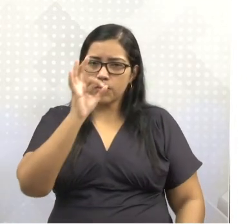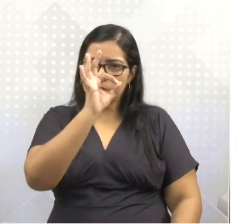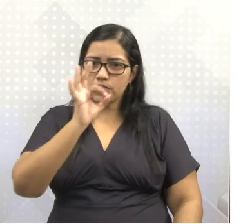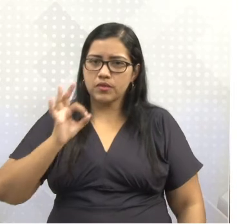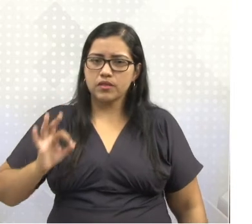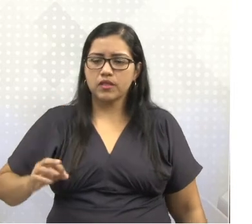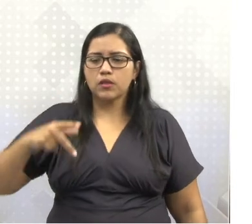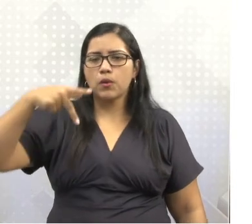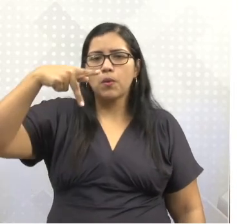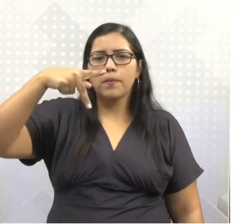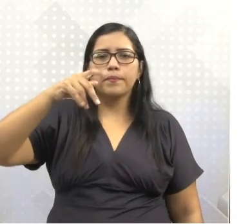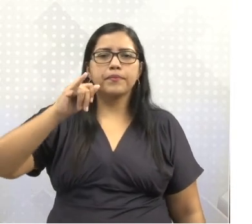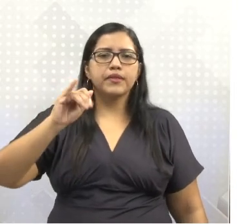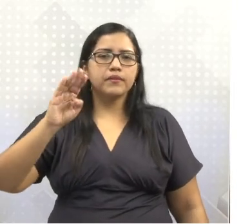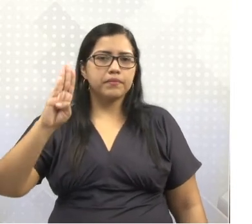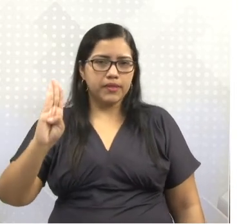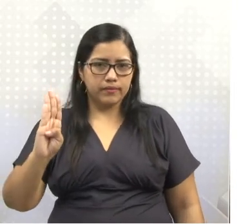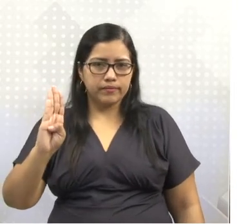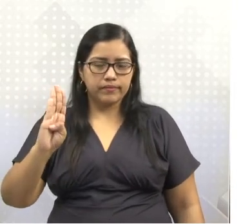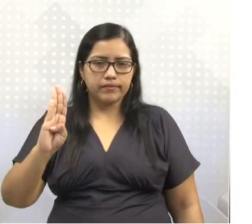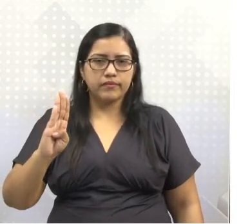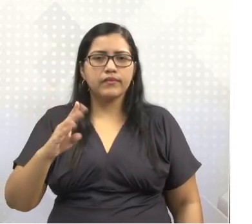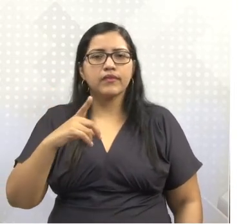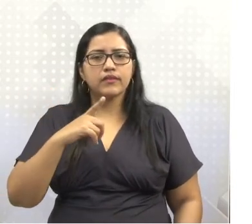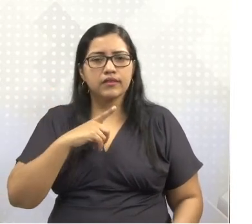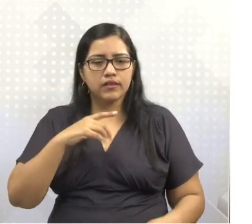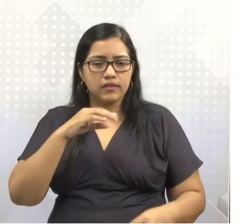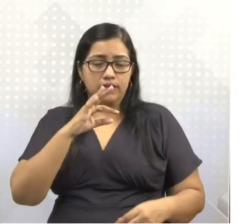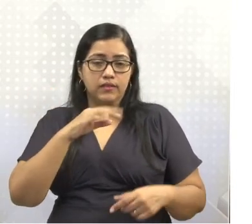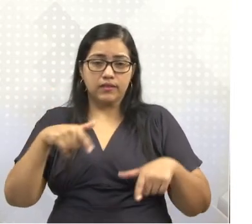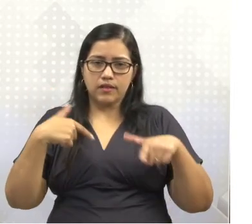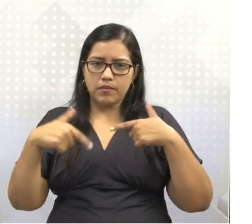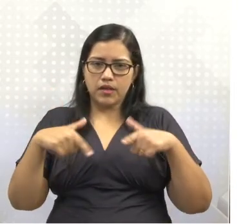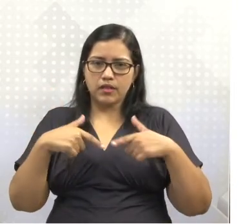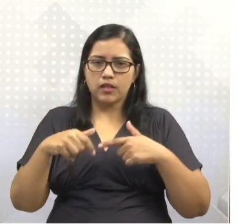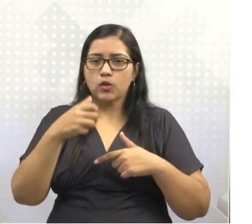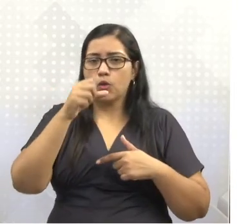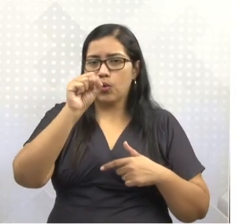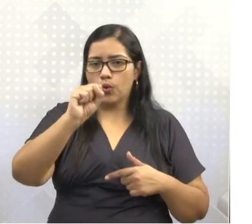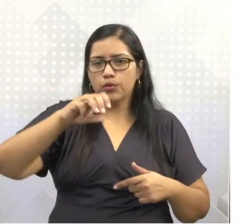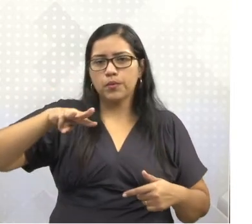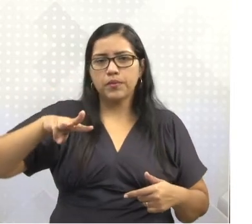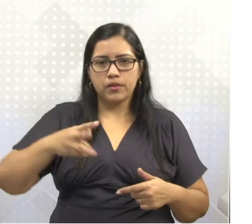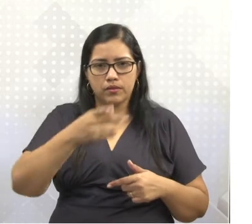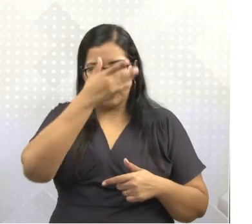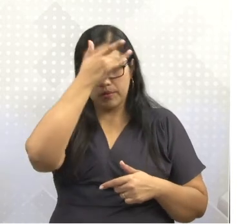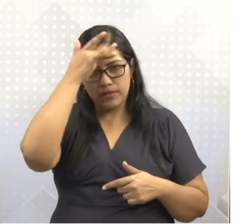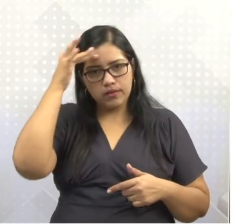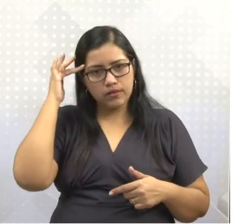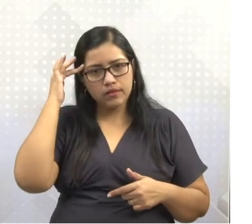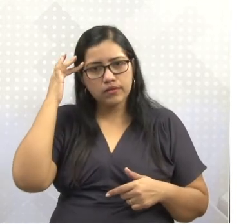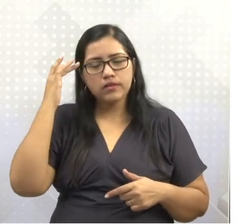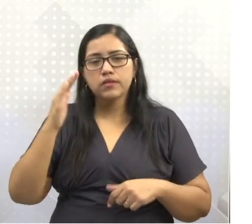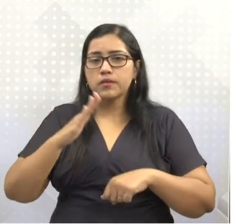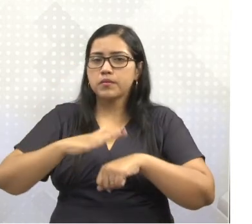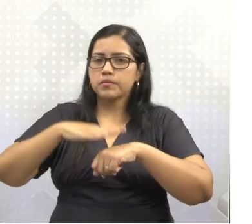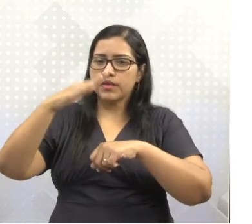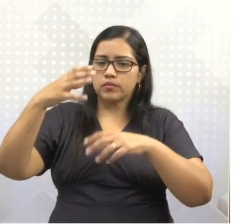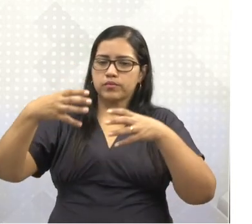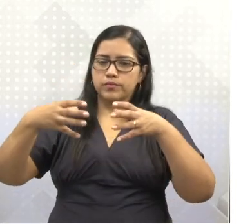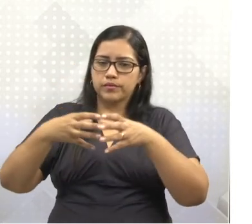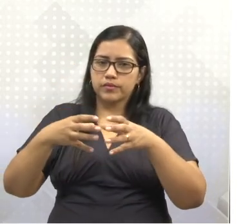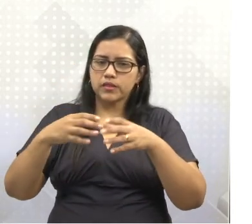que é o produto interno bruto do país, empregando mais de 8 milhões de pessoas. A maior concentração industrial alemã se